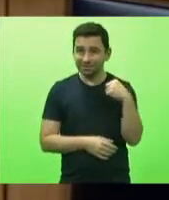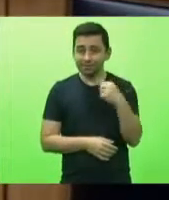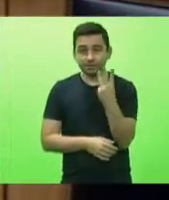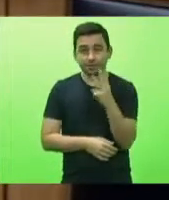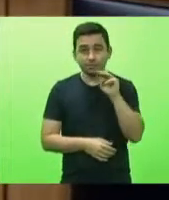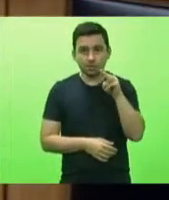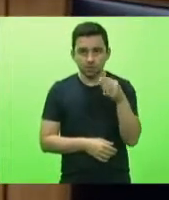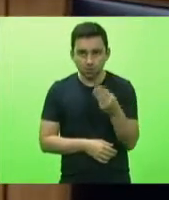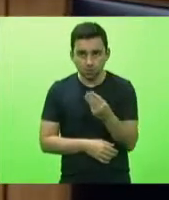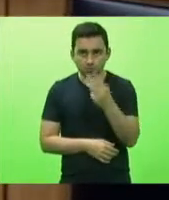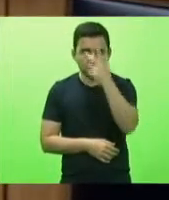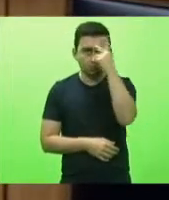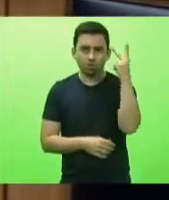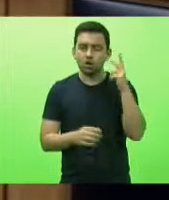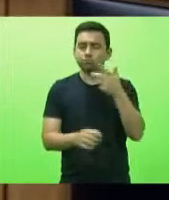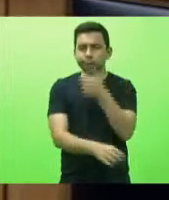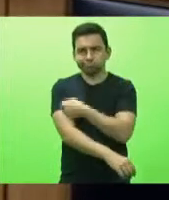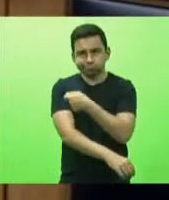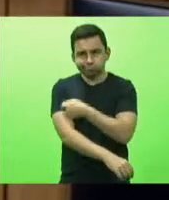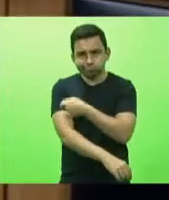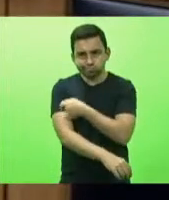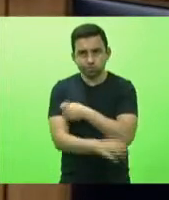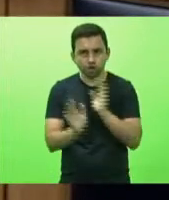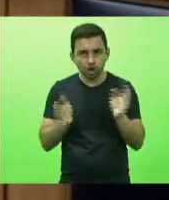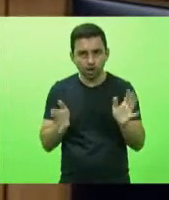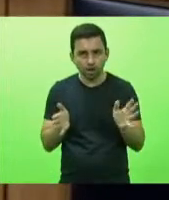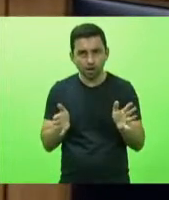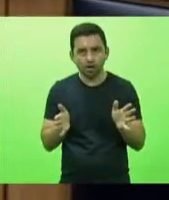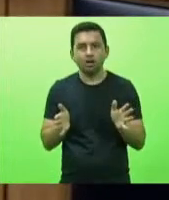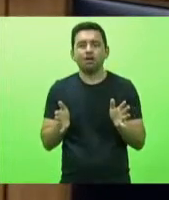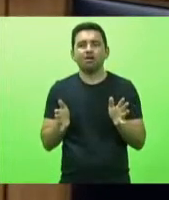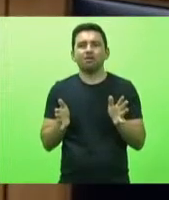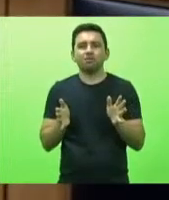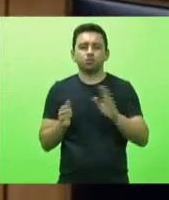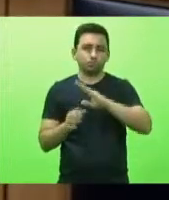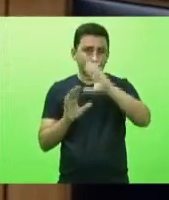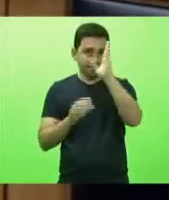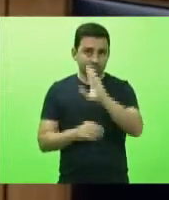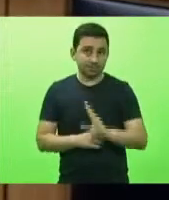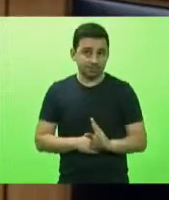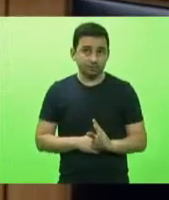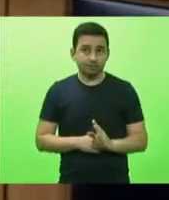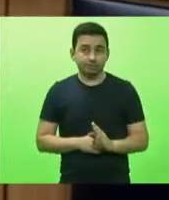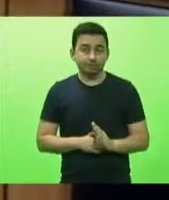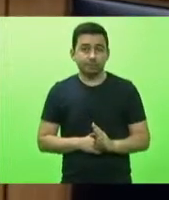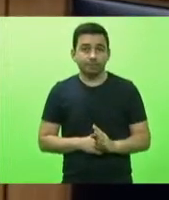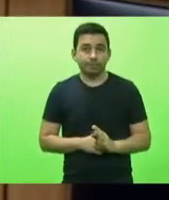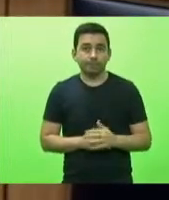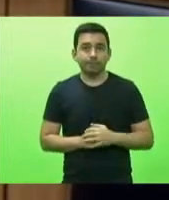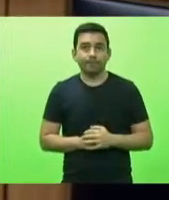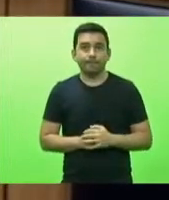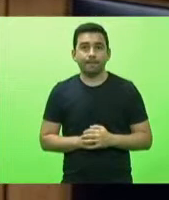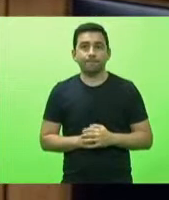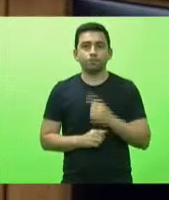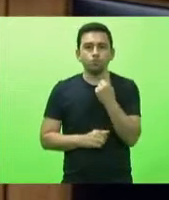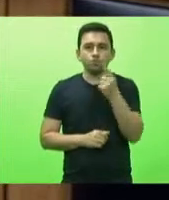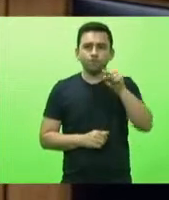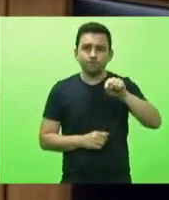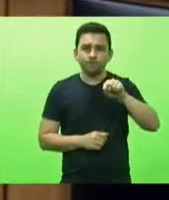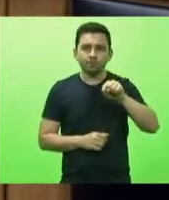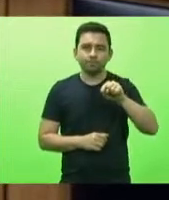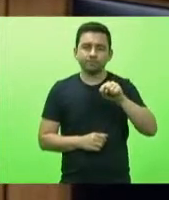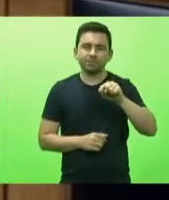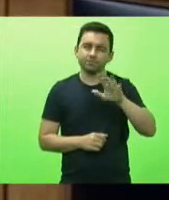milhões e 800 doses foram aplicadas no Brasil e 1,3